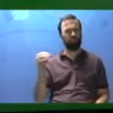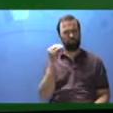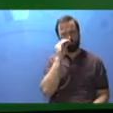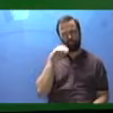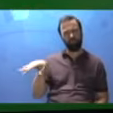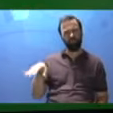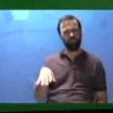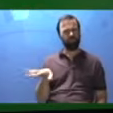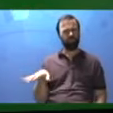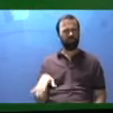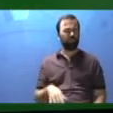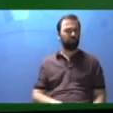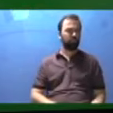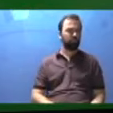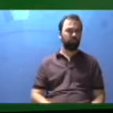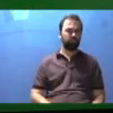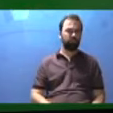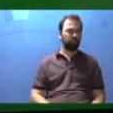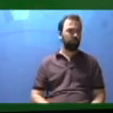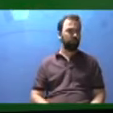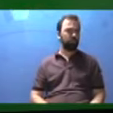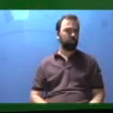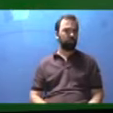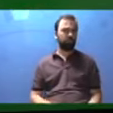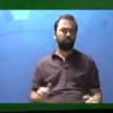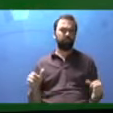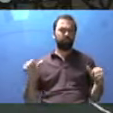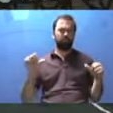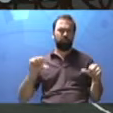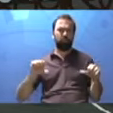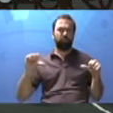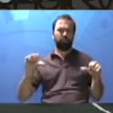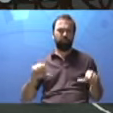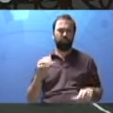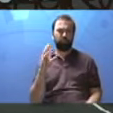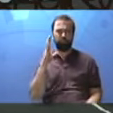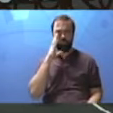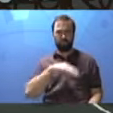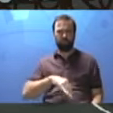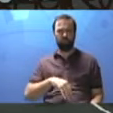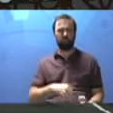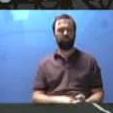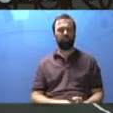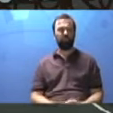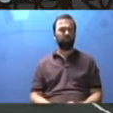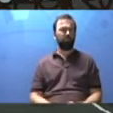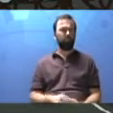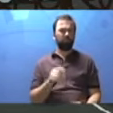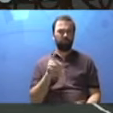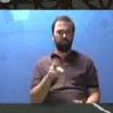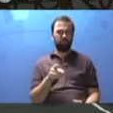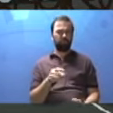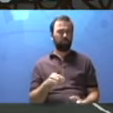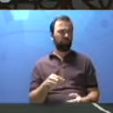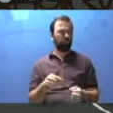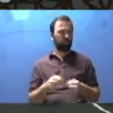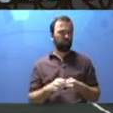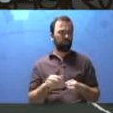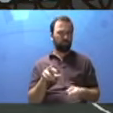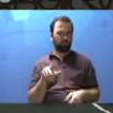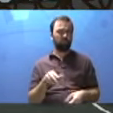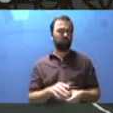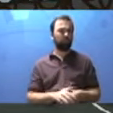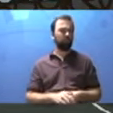nada, deixou cair ainda. Não tirou o lixo. Essa atitude tá legal? É assim que você faz?